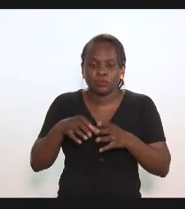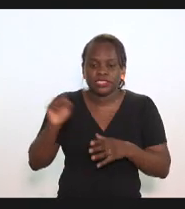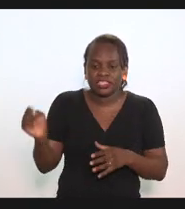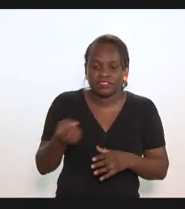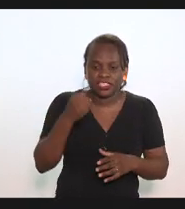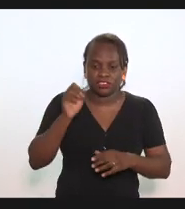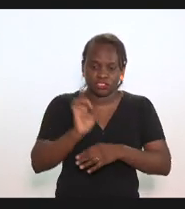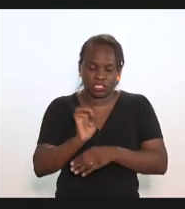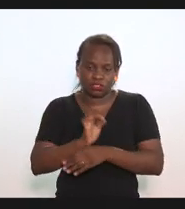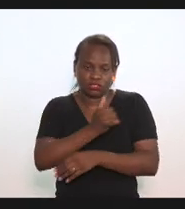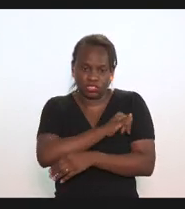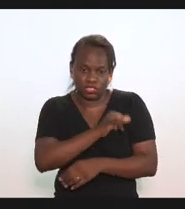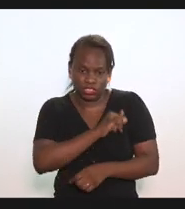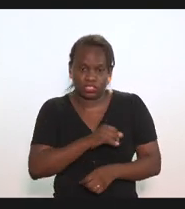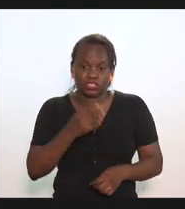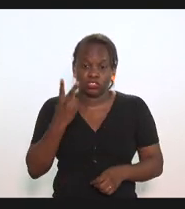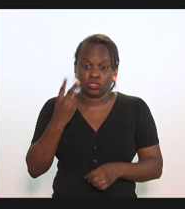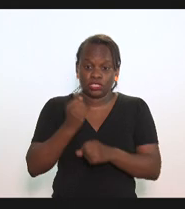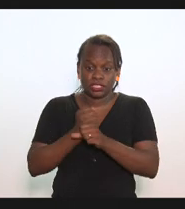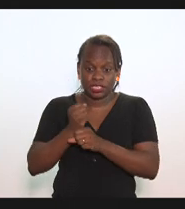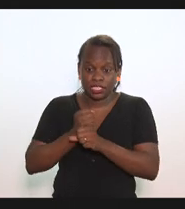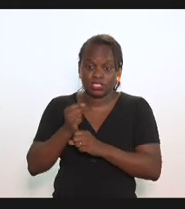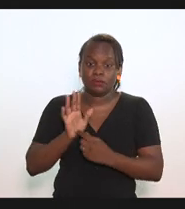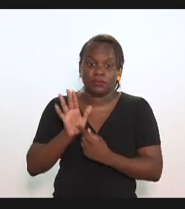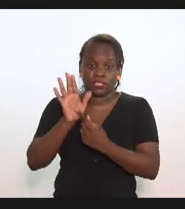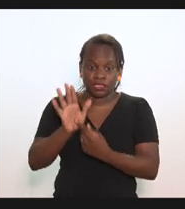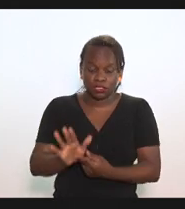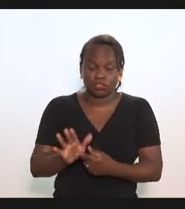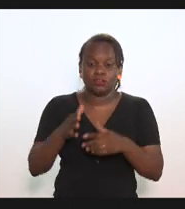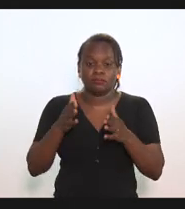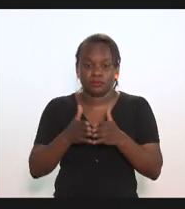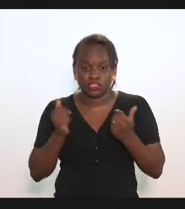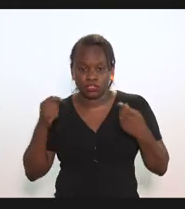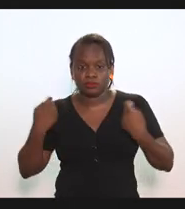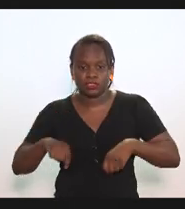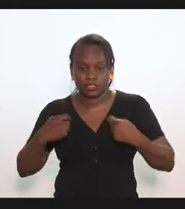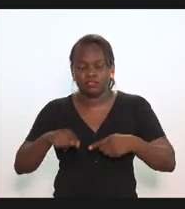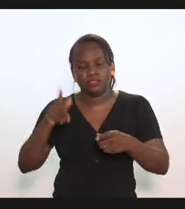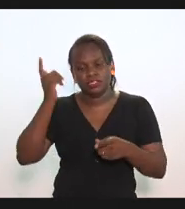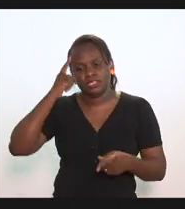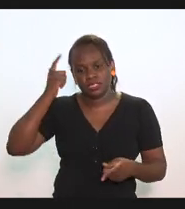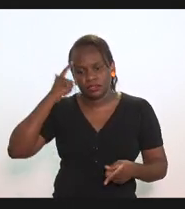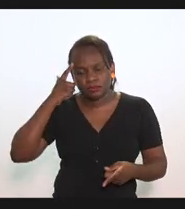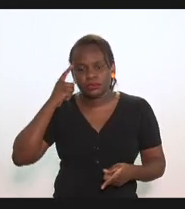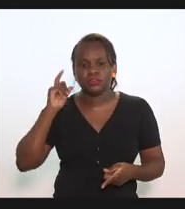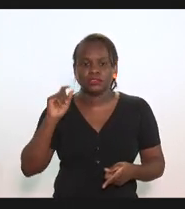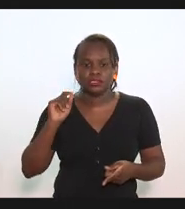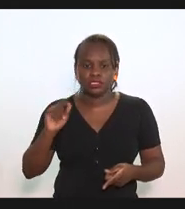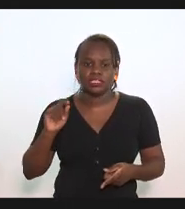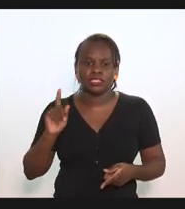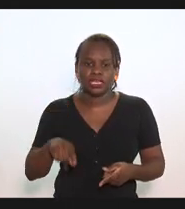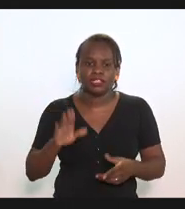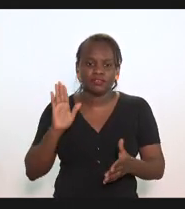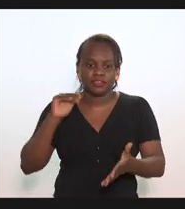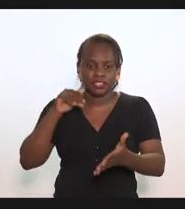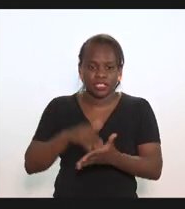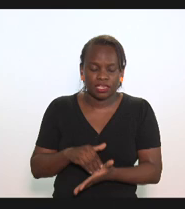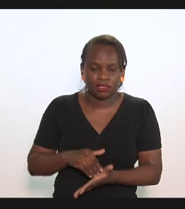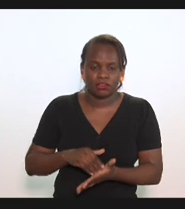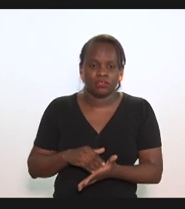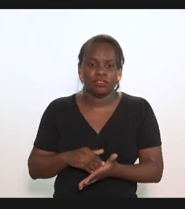Janeiro que há dois anos nos apresentaram uma demanda como vossa excelência bem sabe que é a questão da finalização